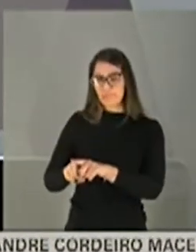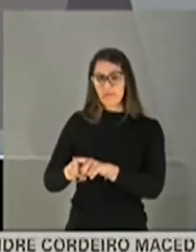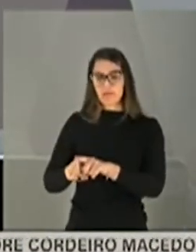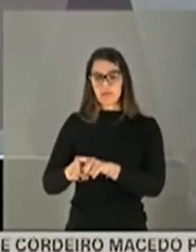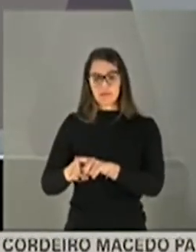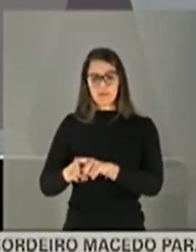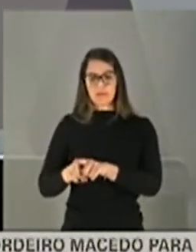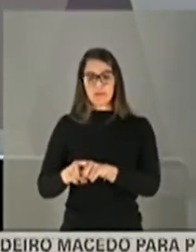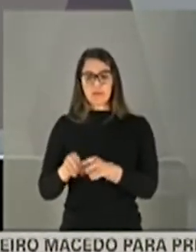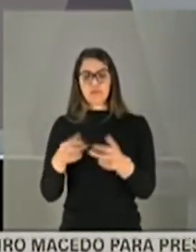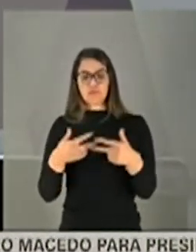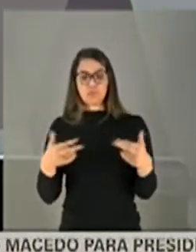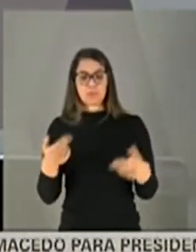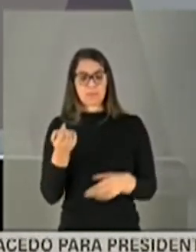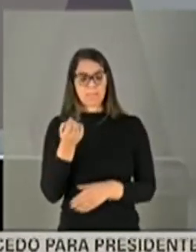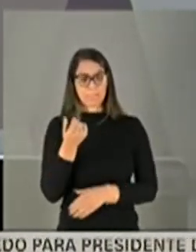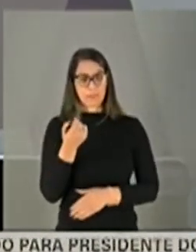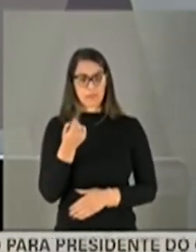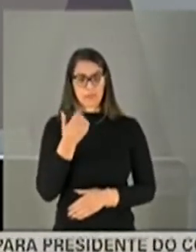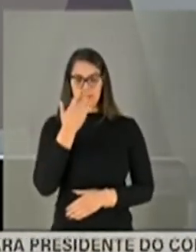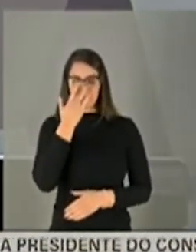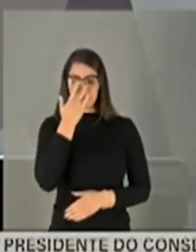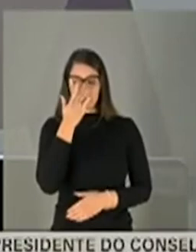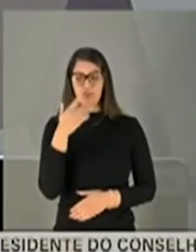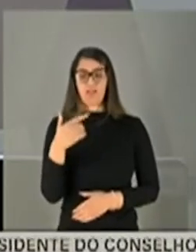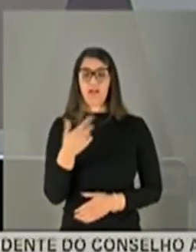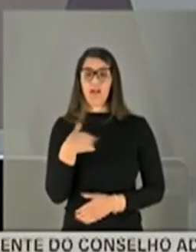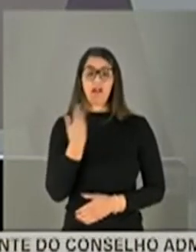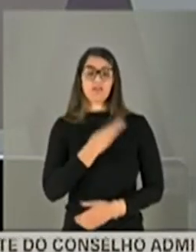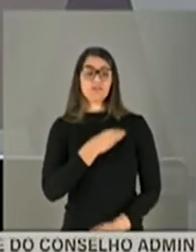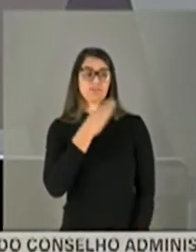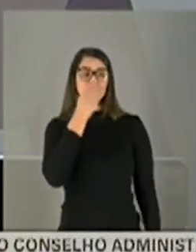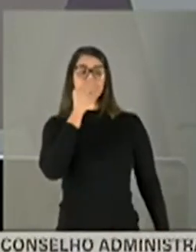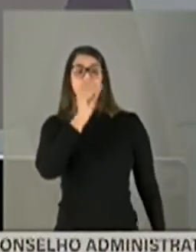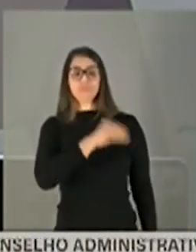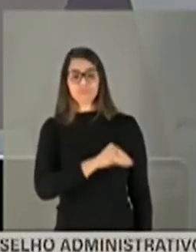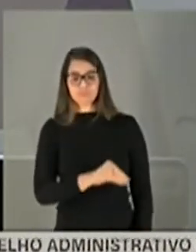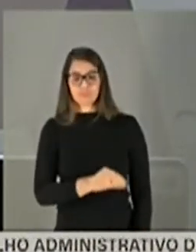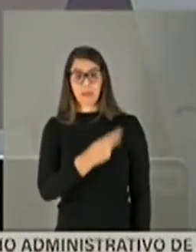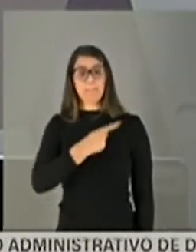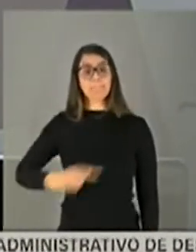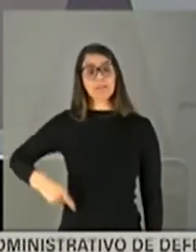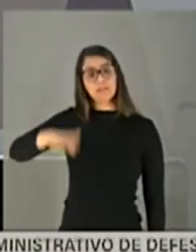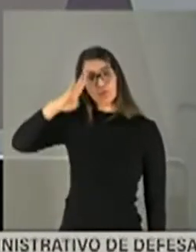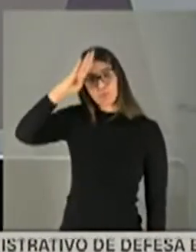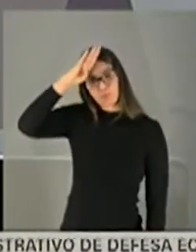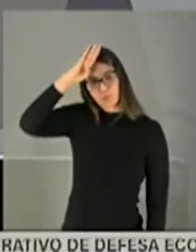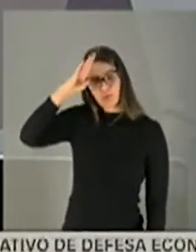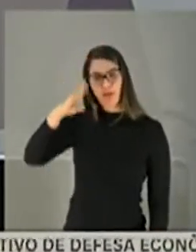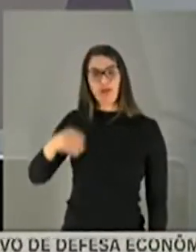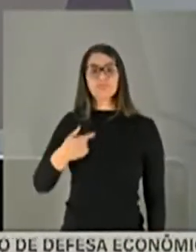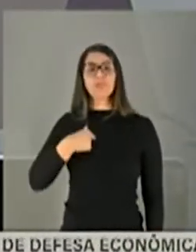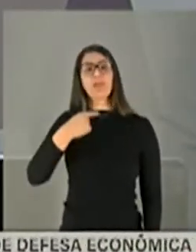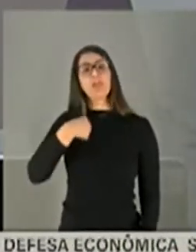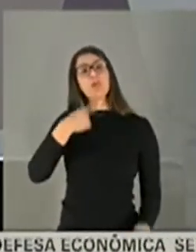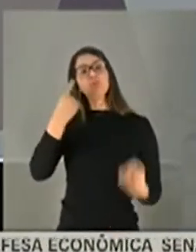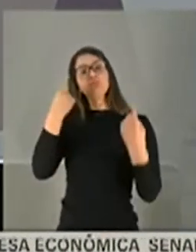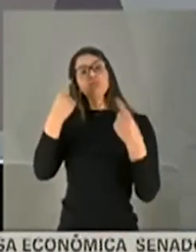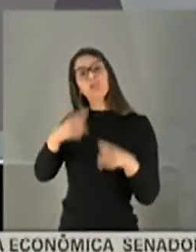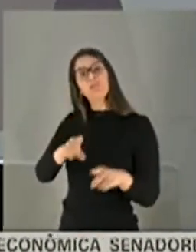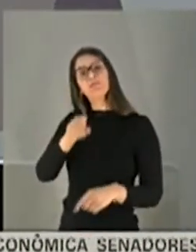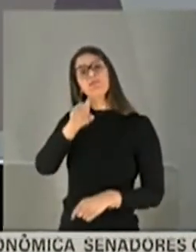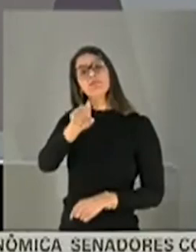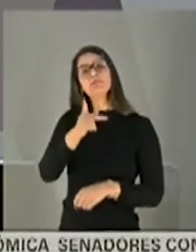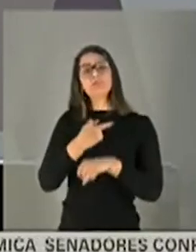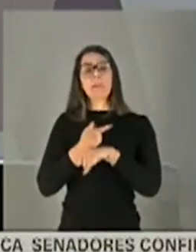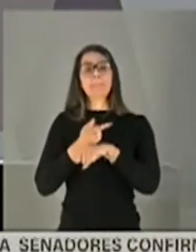coisas pequenas, a gente releva. Presidente, eu lhe desafio a